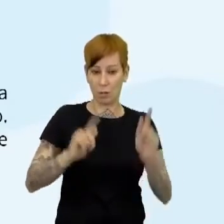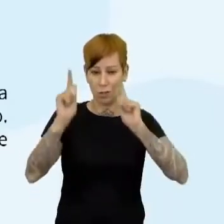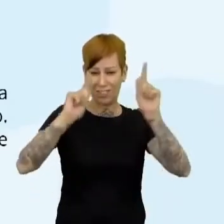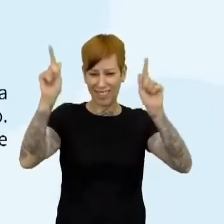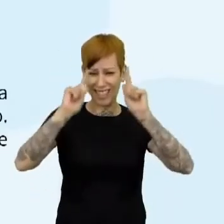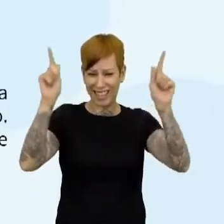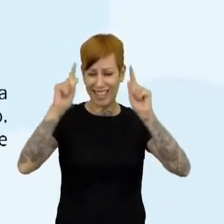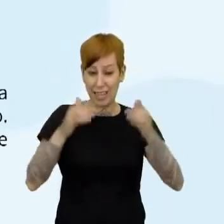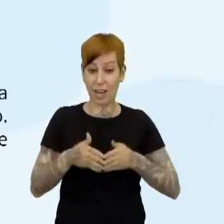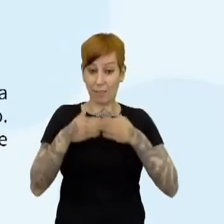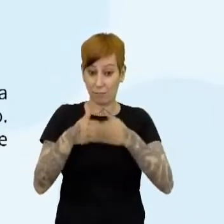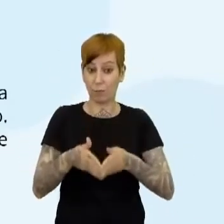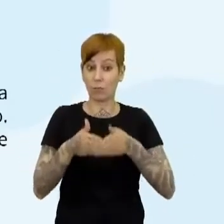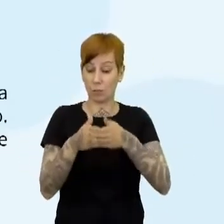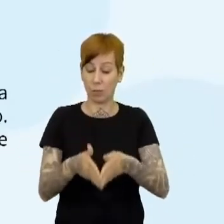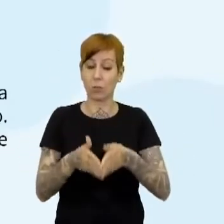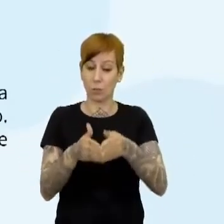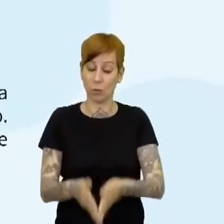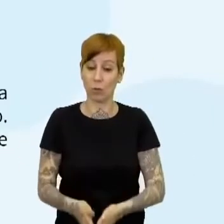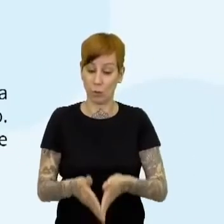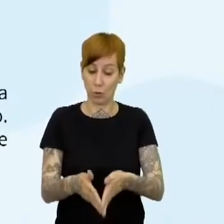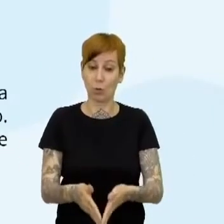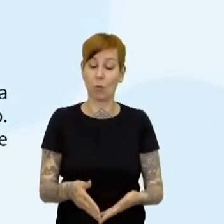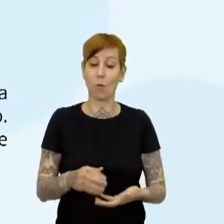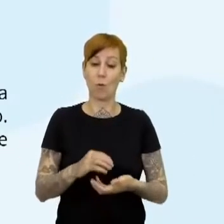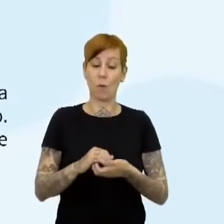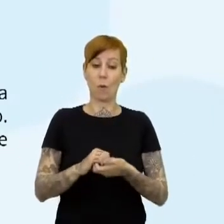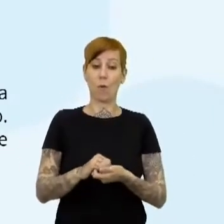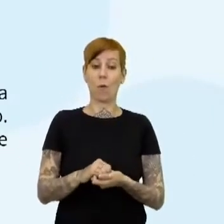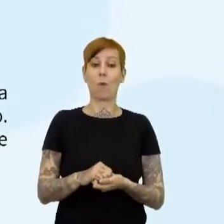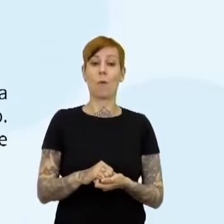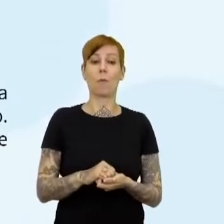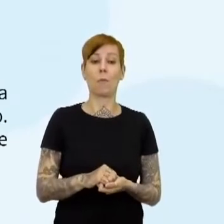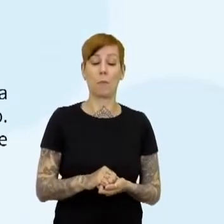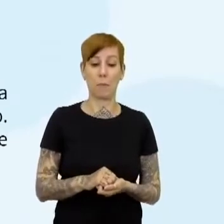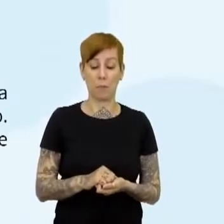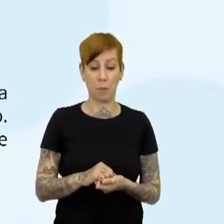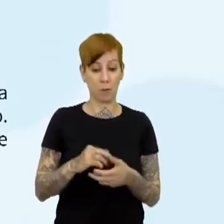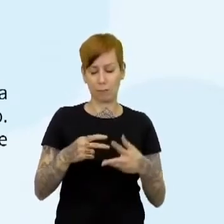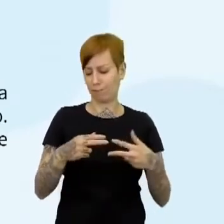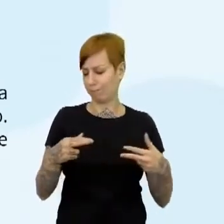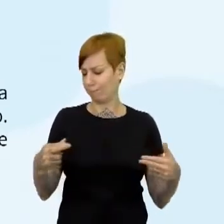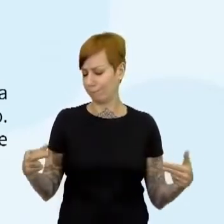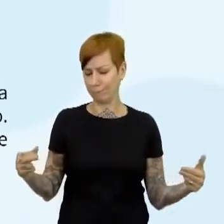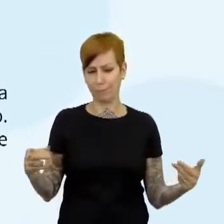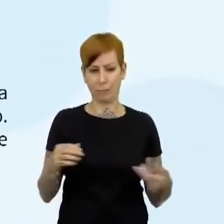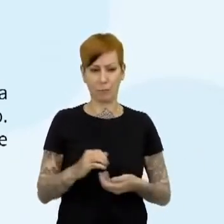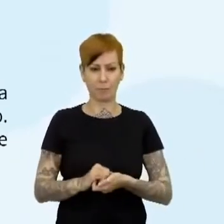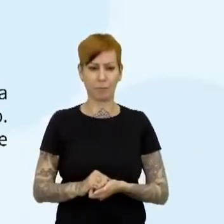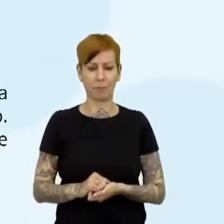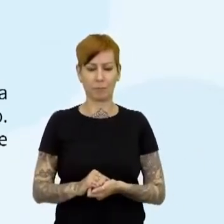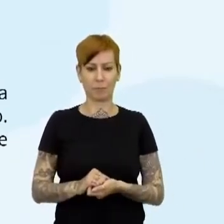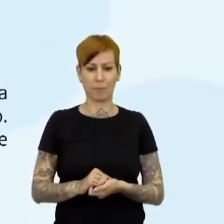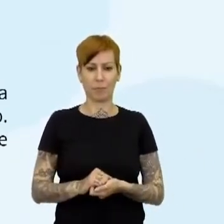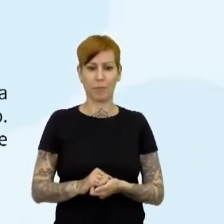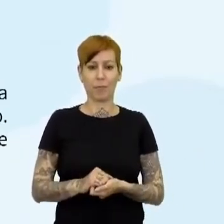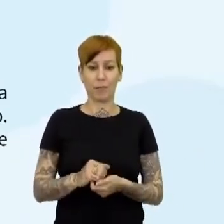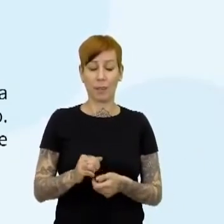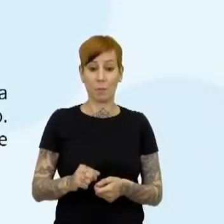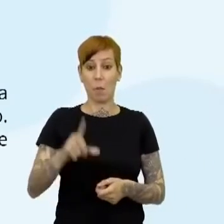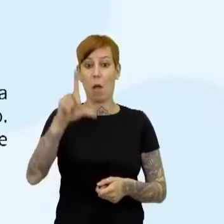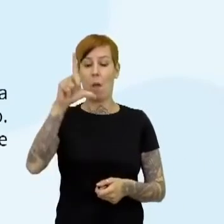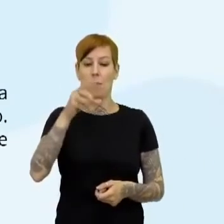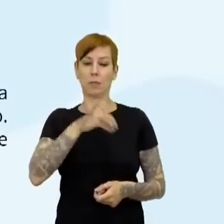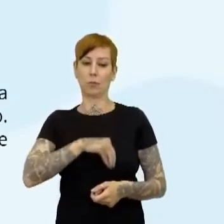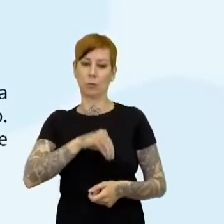trabalhadores dos portos de Santos e o de Janeiro de Belém também paralisaram. E aí, nós tivemos um aumento